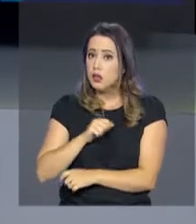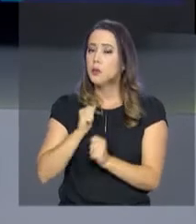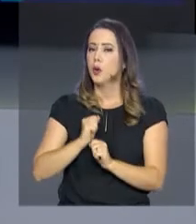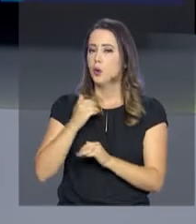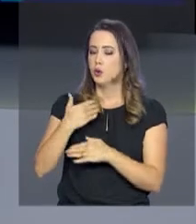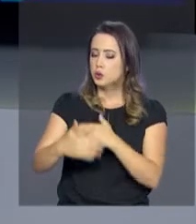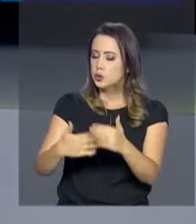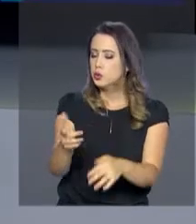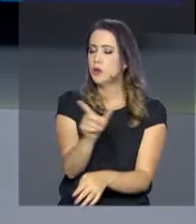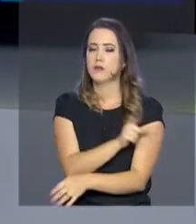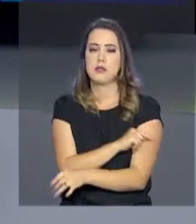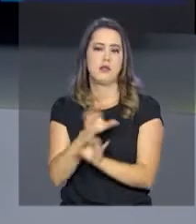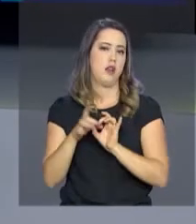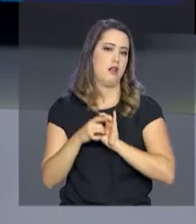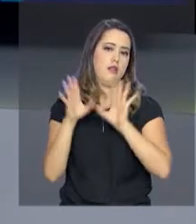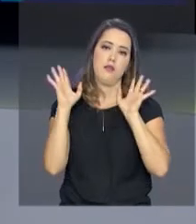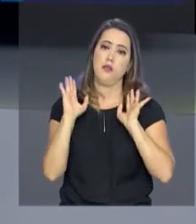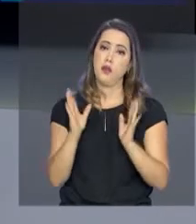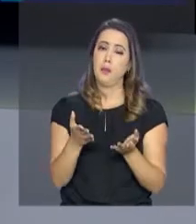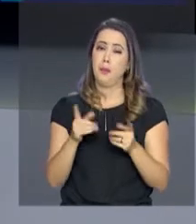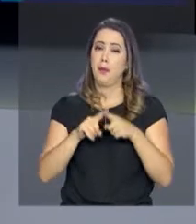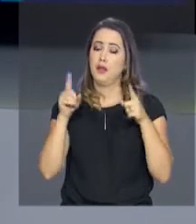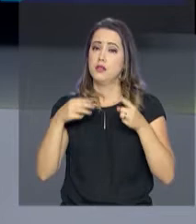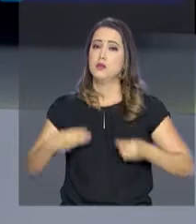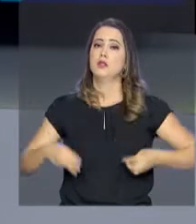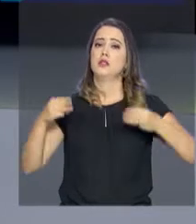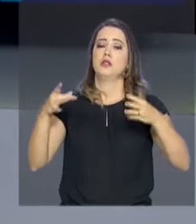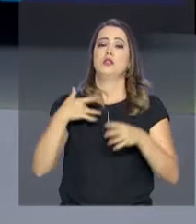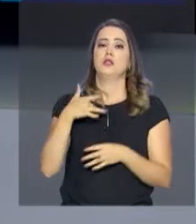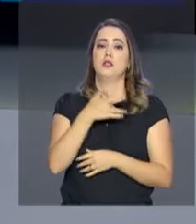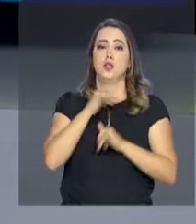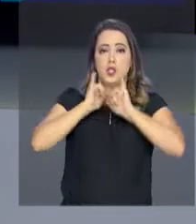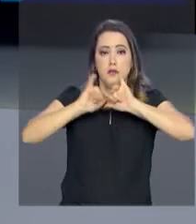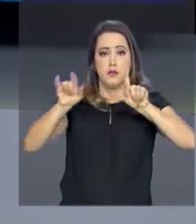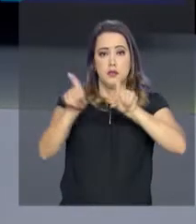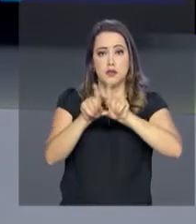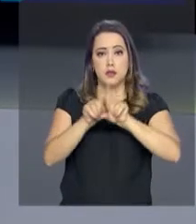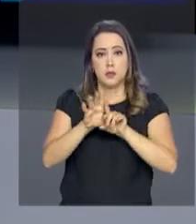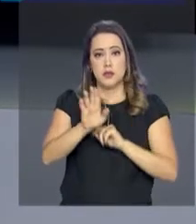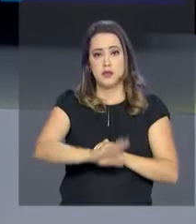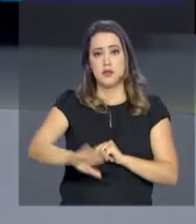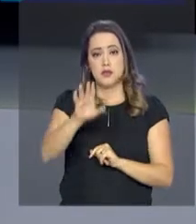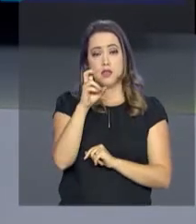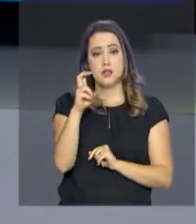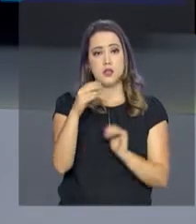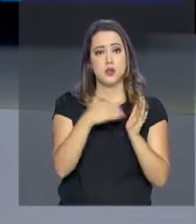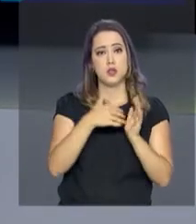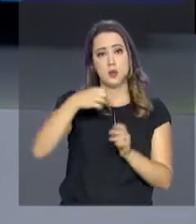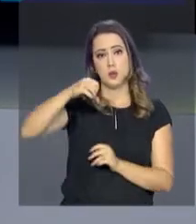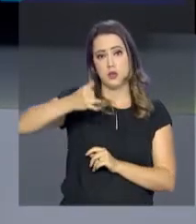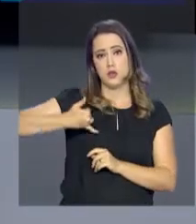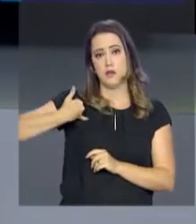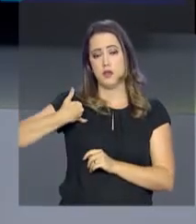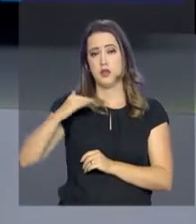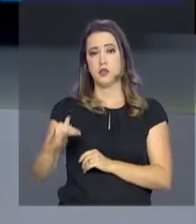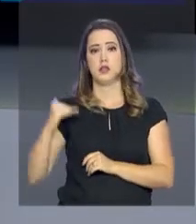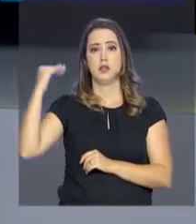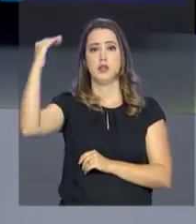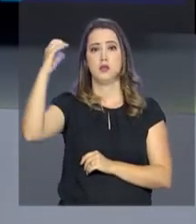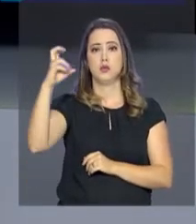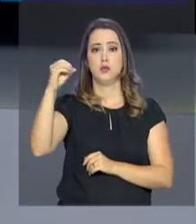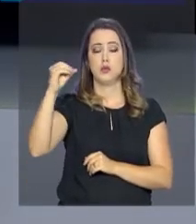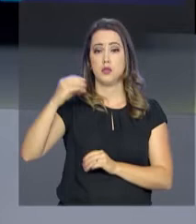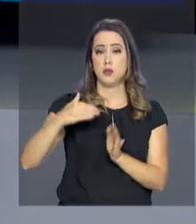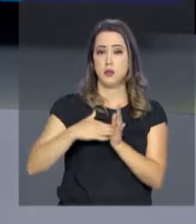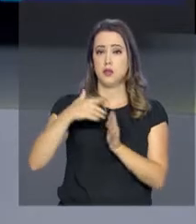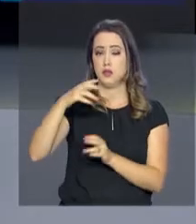com a imunização. Segundo o Ministério da Saúde, a vacinação foi estendida também às crianças de 5 a 9 anos e adultos de 50